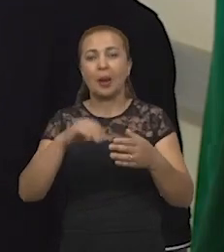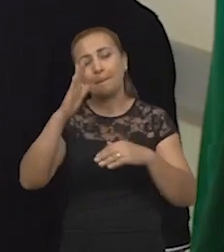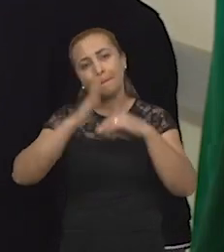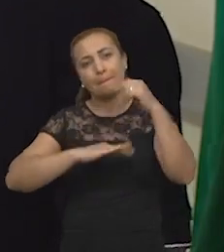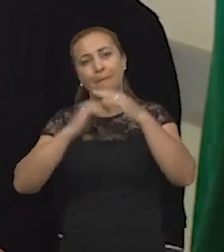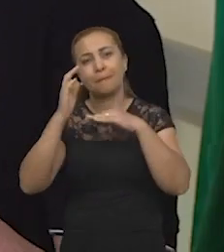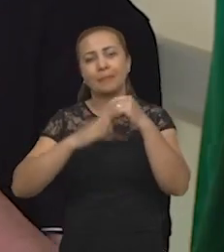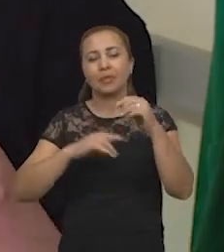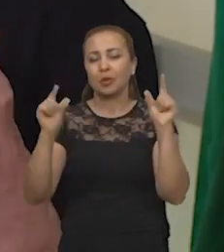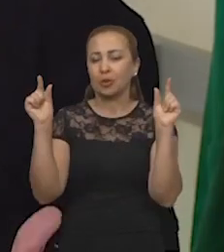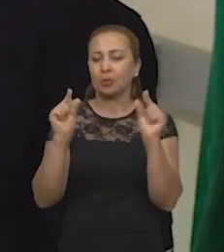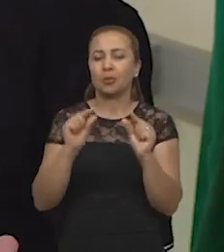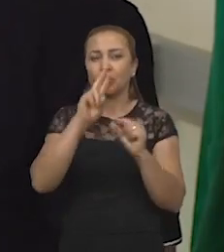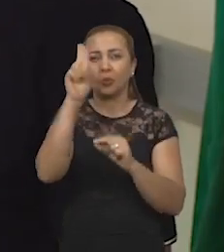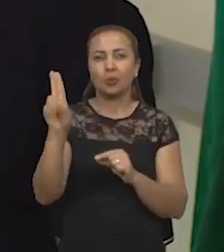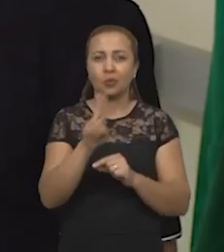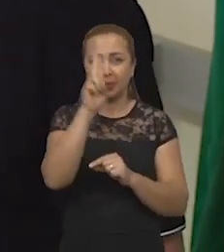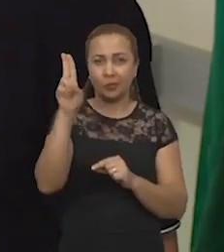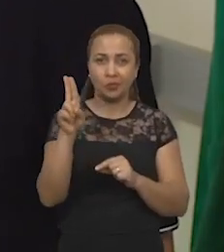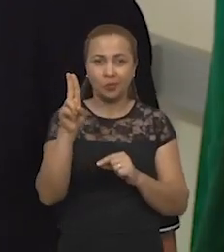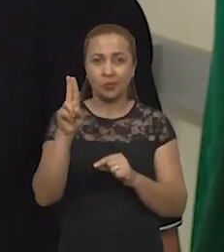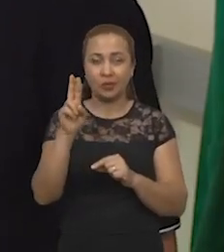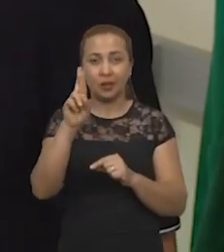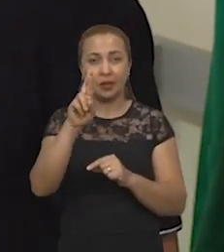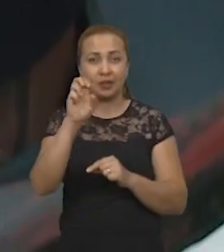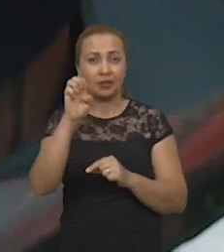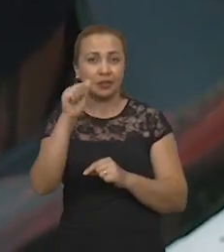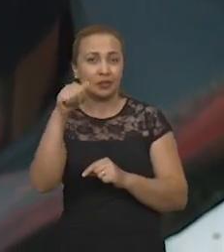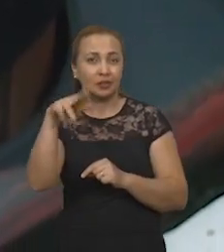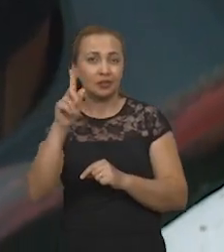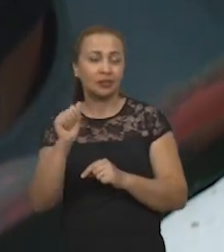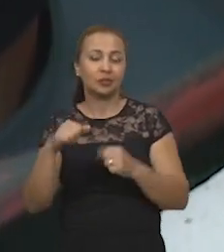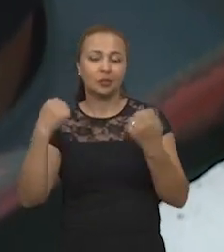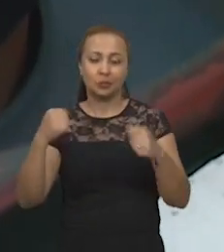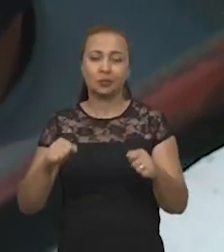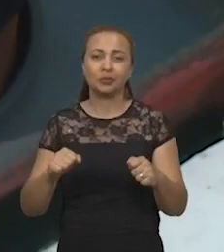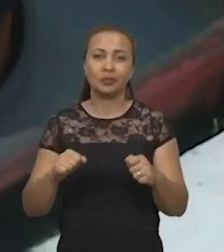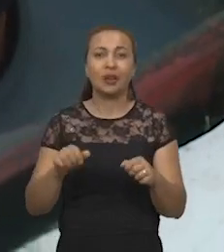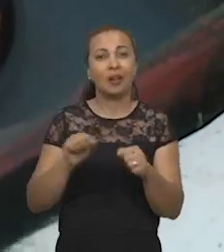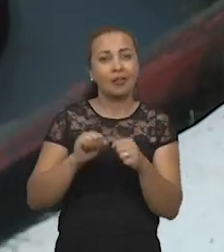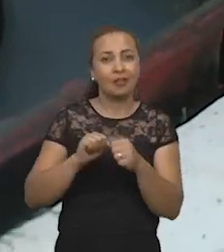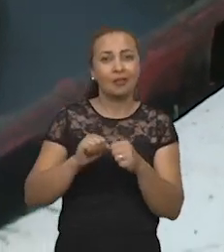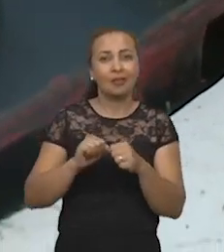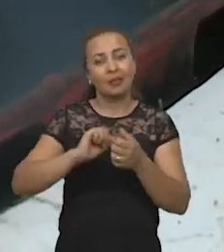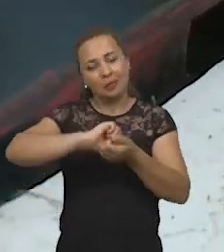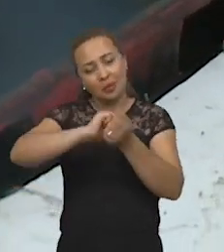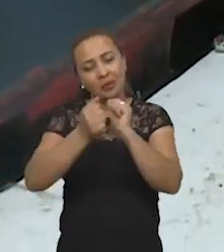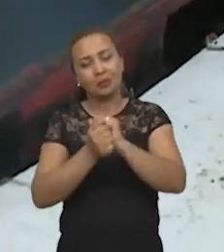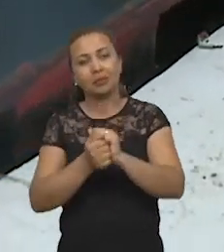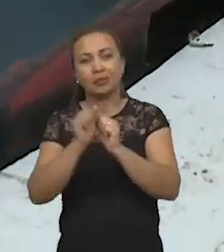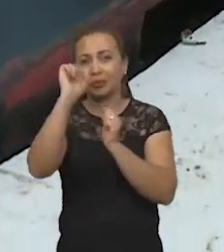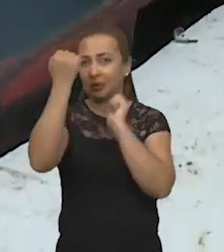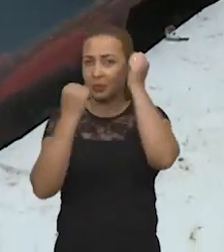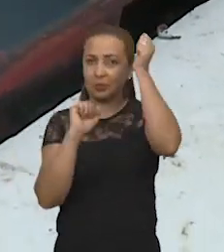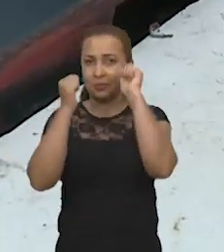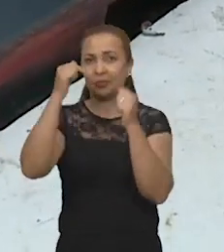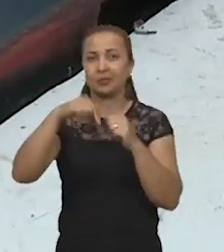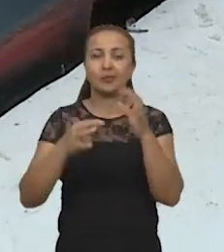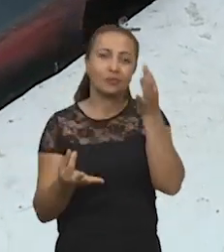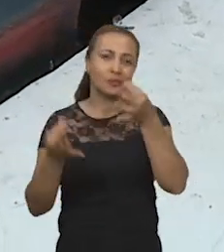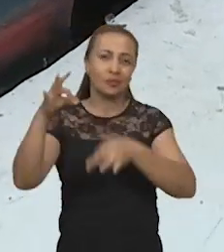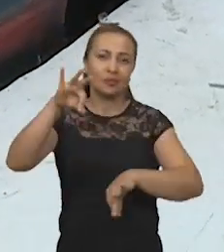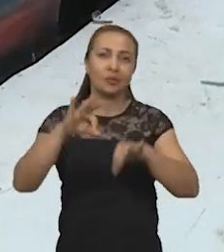da praticidade e do menor uso de reagentes possível. Fizemos uma adaptação aqui mesmo no laboratório desse equipamento,